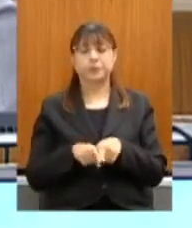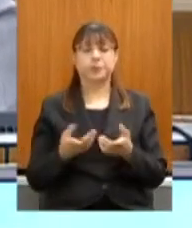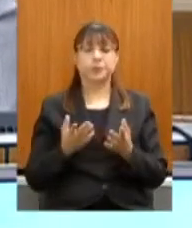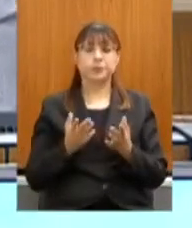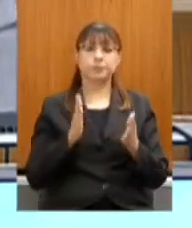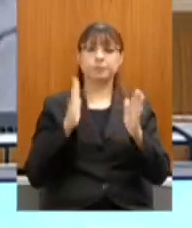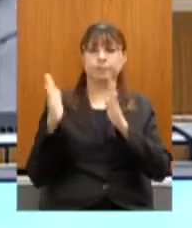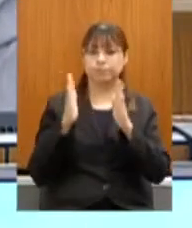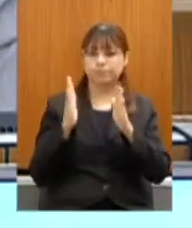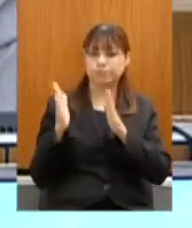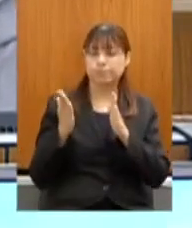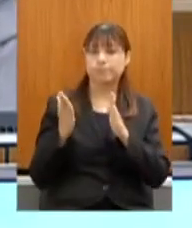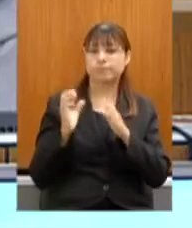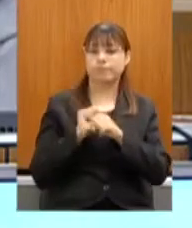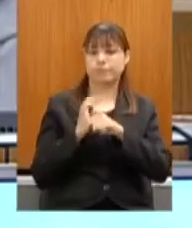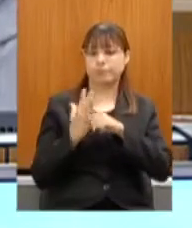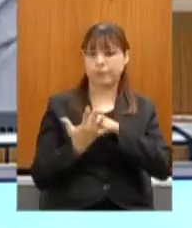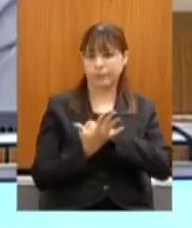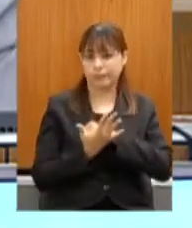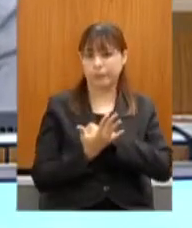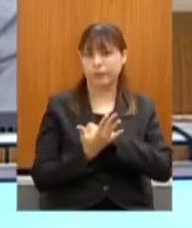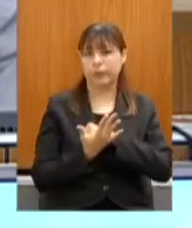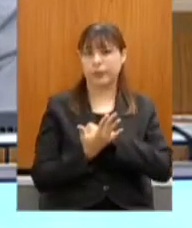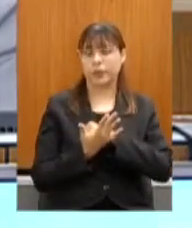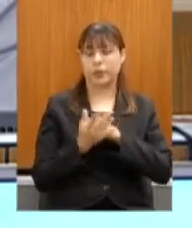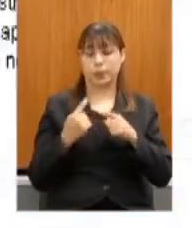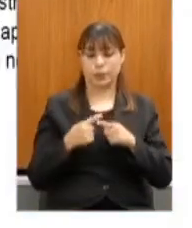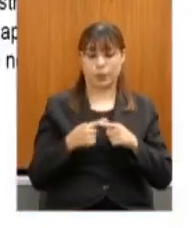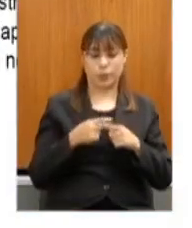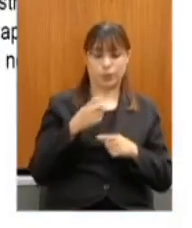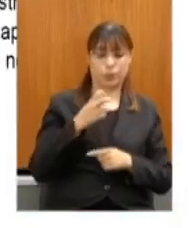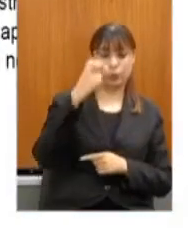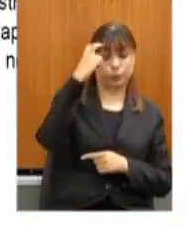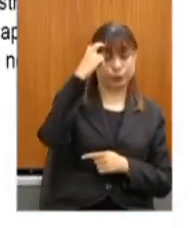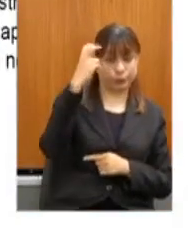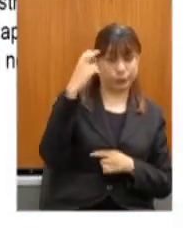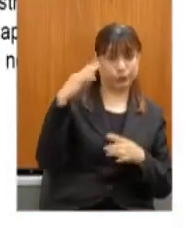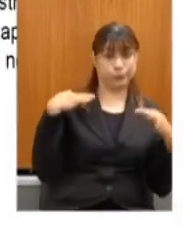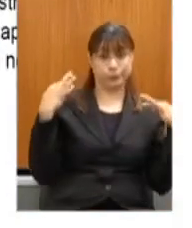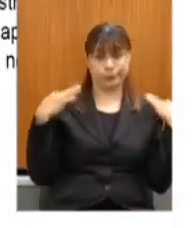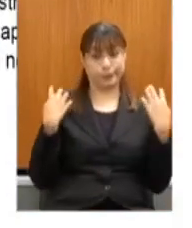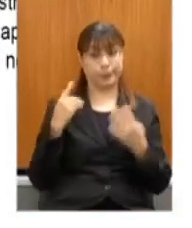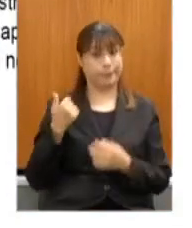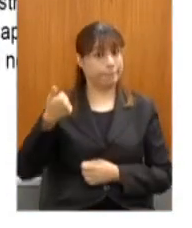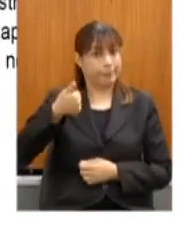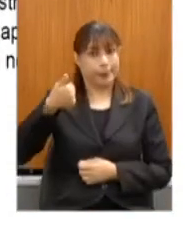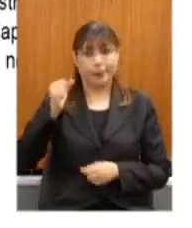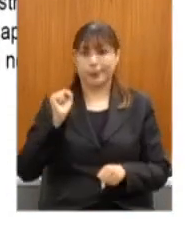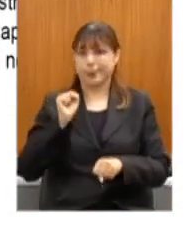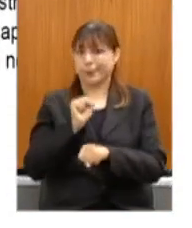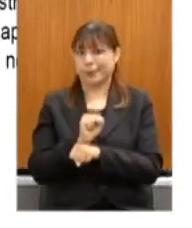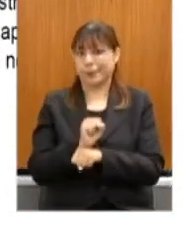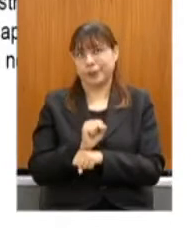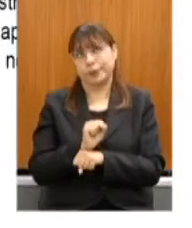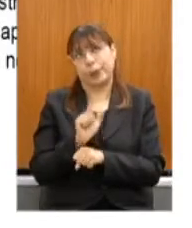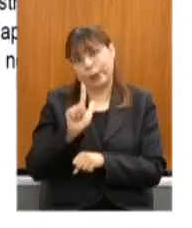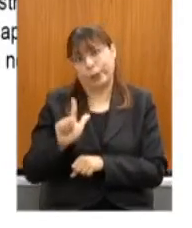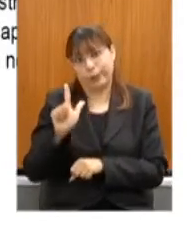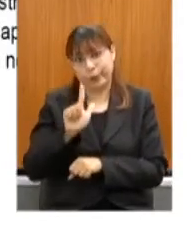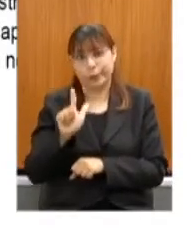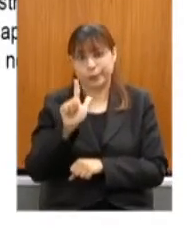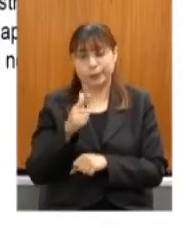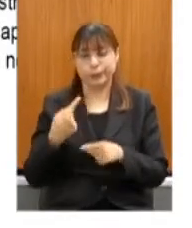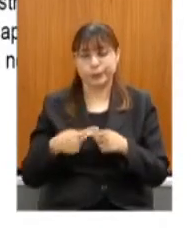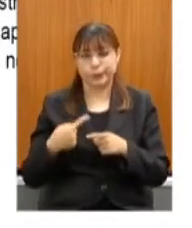e sabemos nós que cultura e turismo foram os primeiros a pararem, por questões óbvias, a cultura